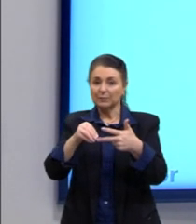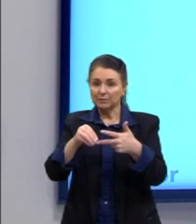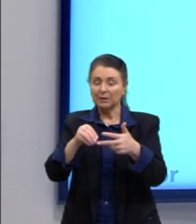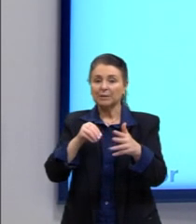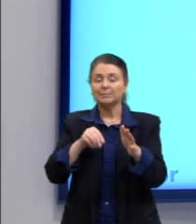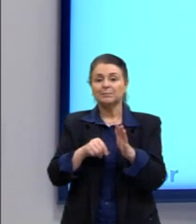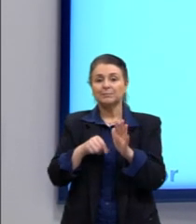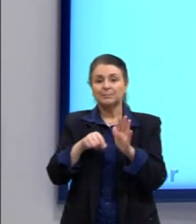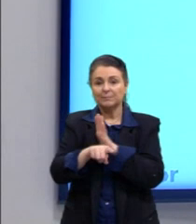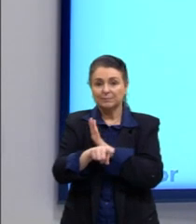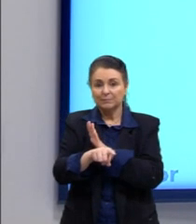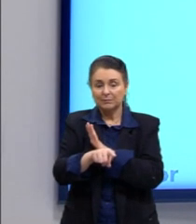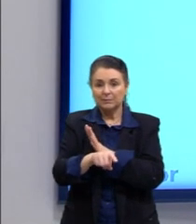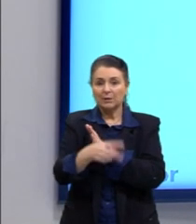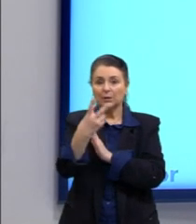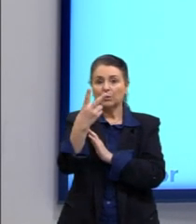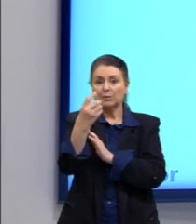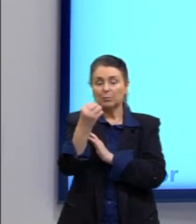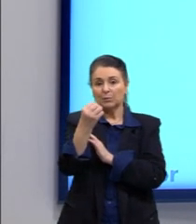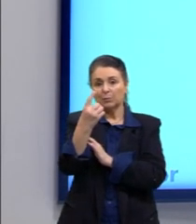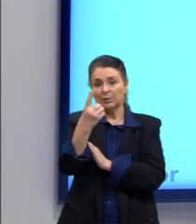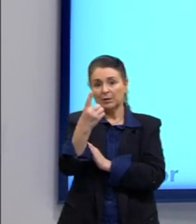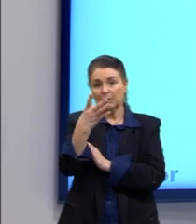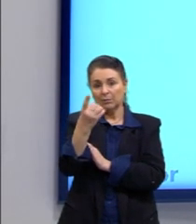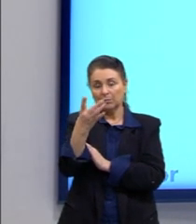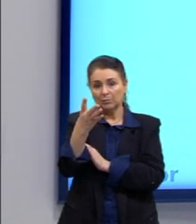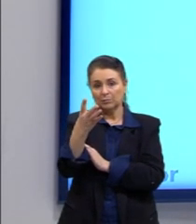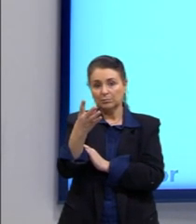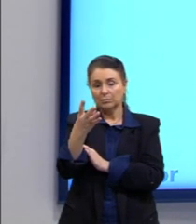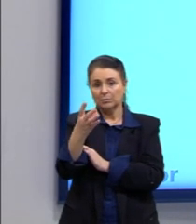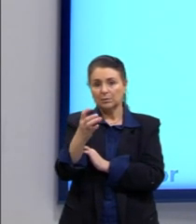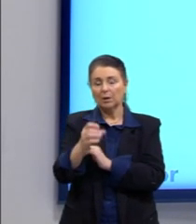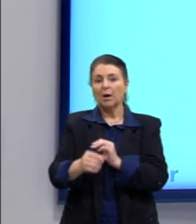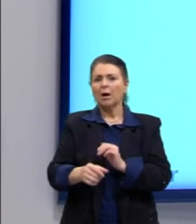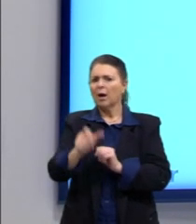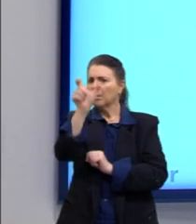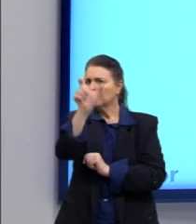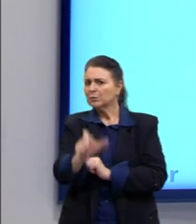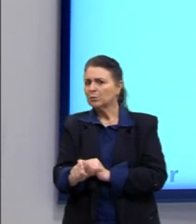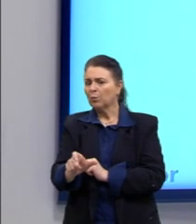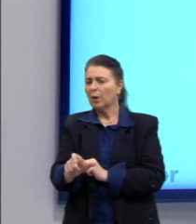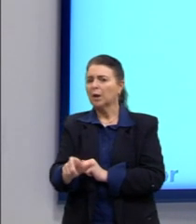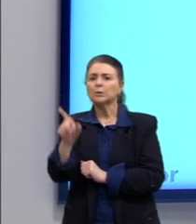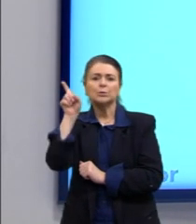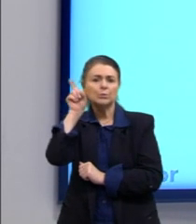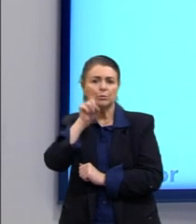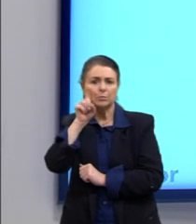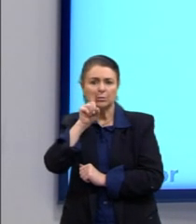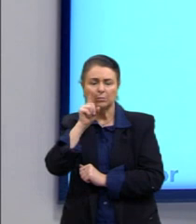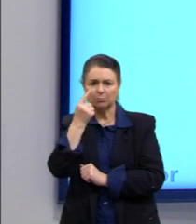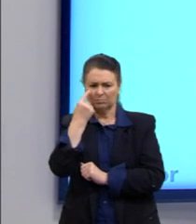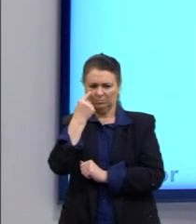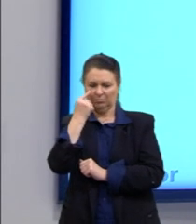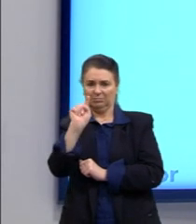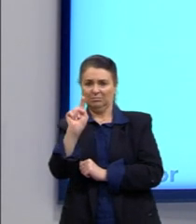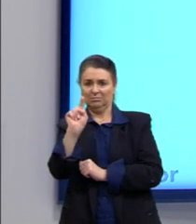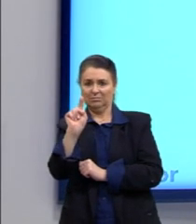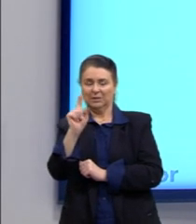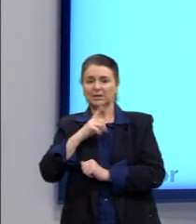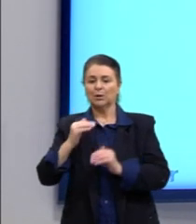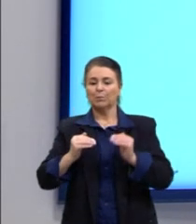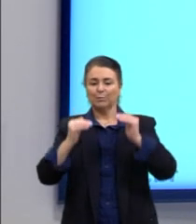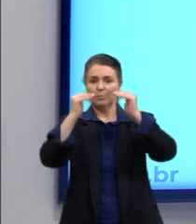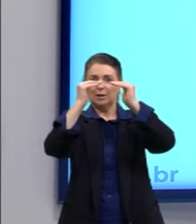Olha só. De 2014, o cidadão norte-americano desperta no leito construído segundo o padrão